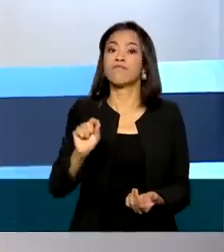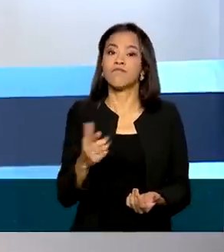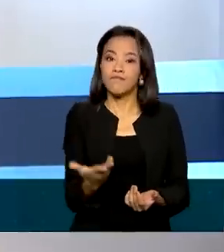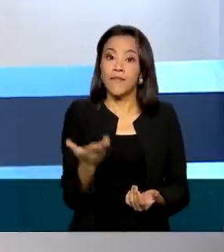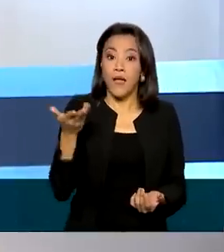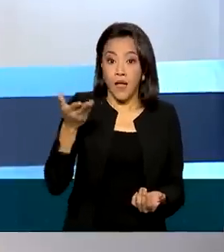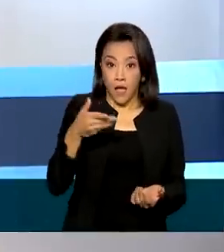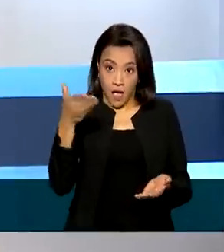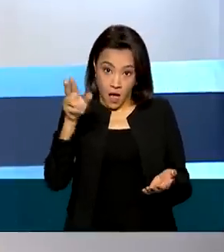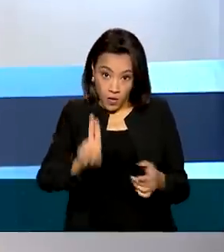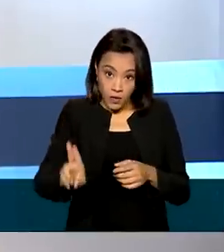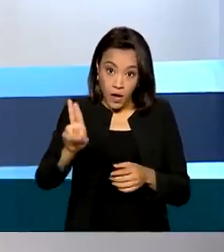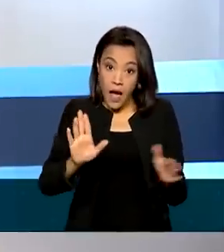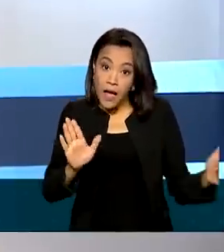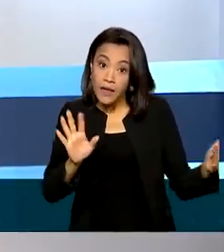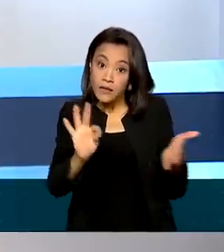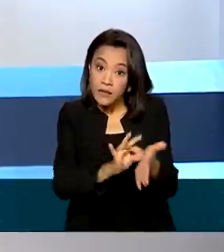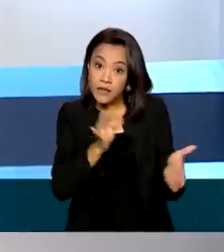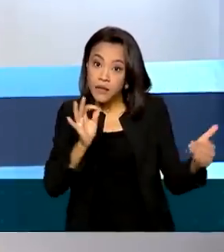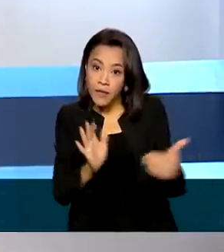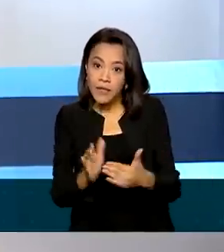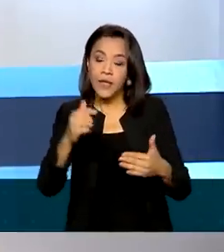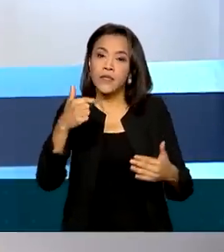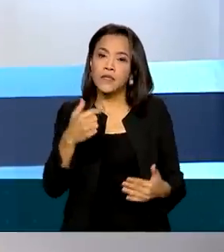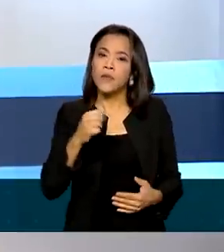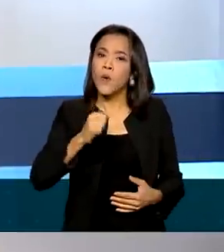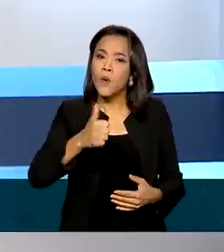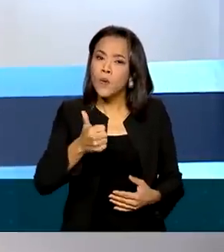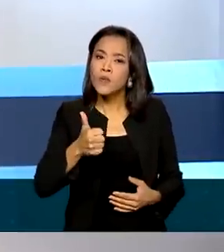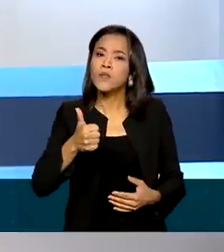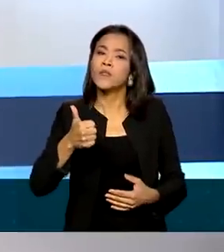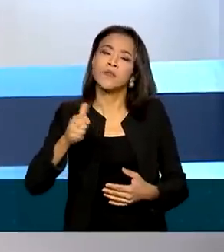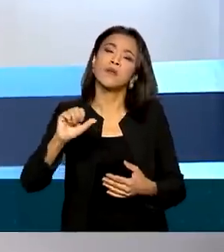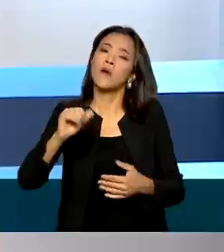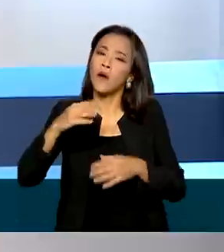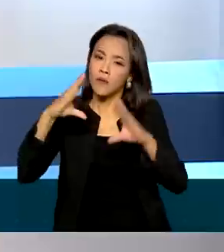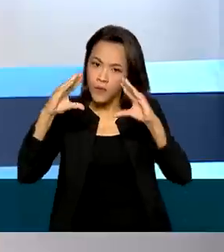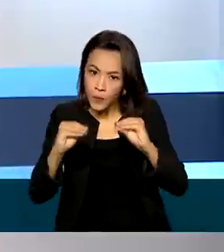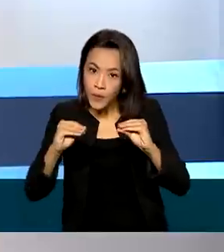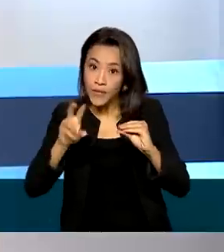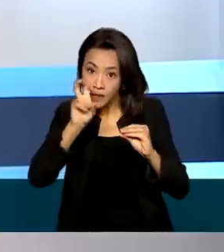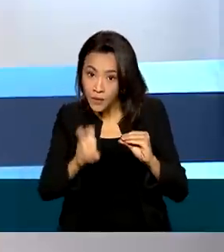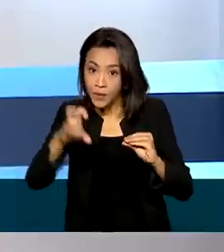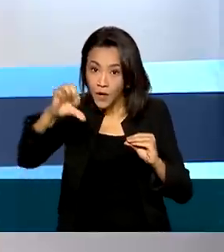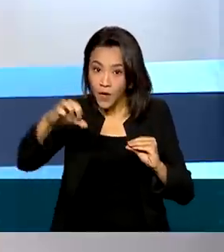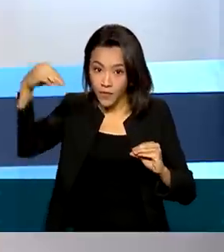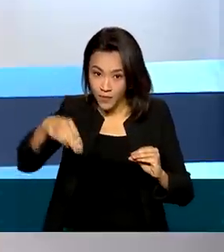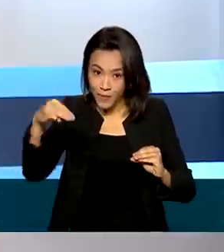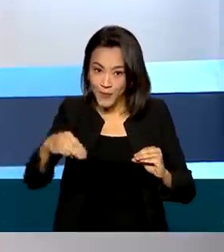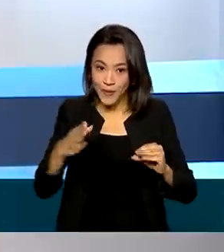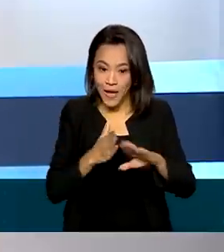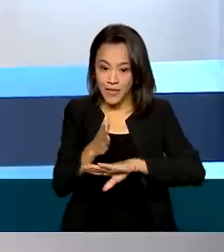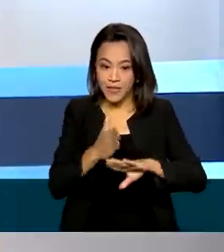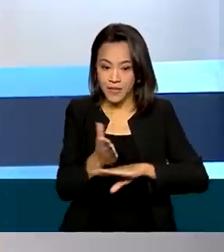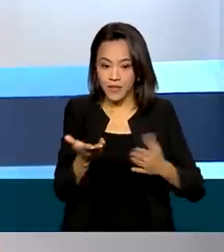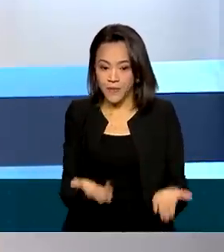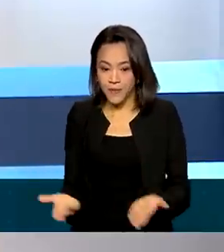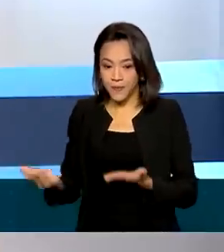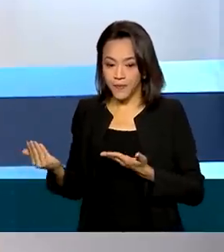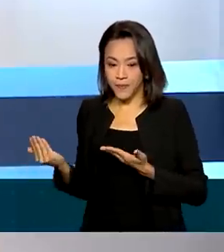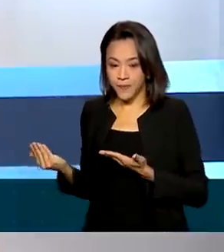inscrição deve ser feita até às 23 horas e 59 minutos pelo portal acessounico